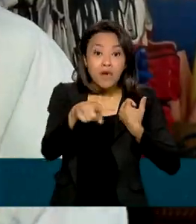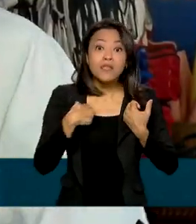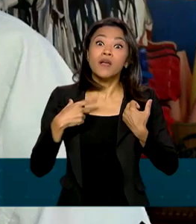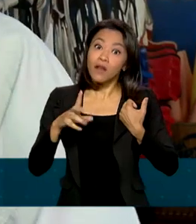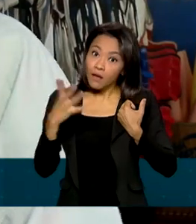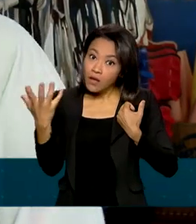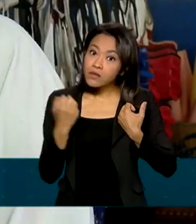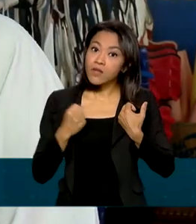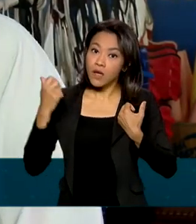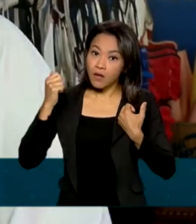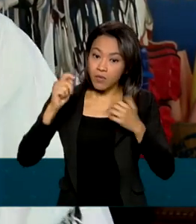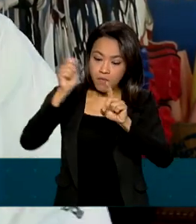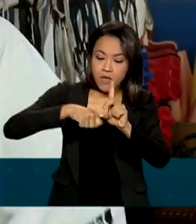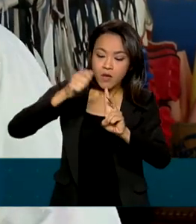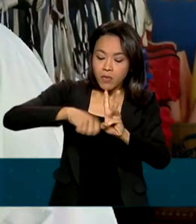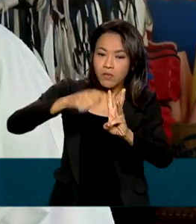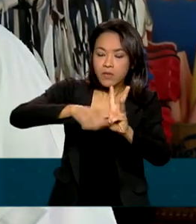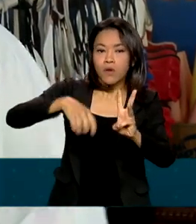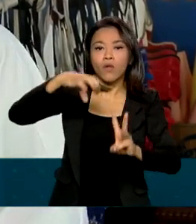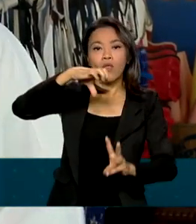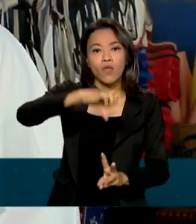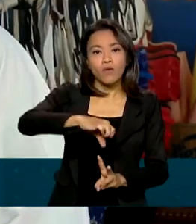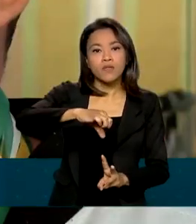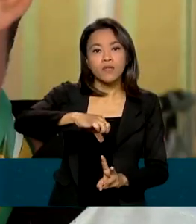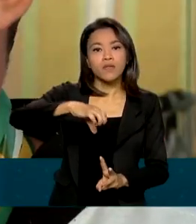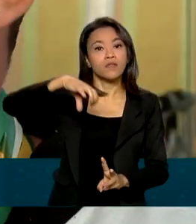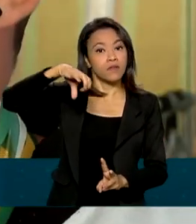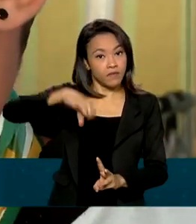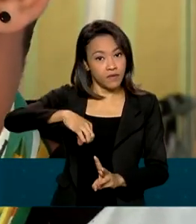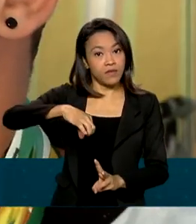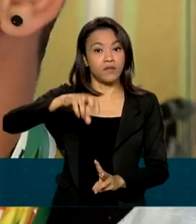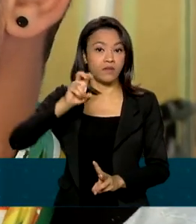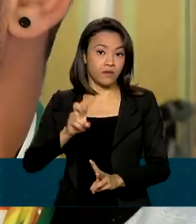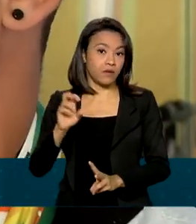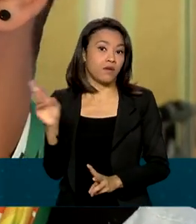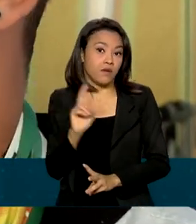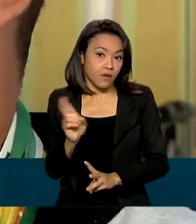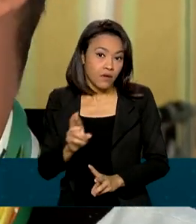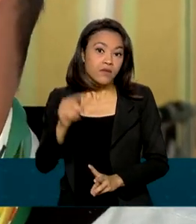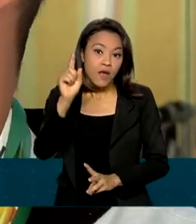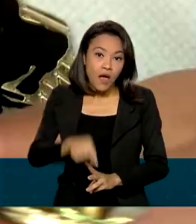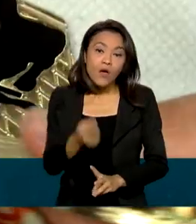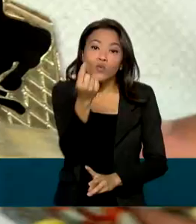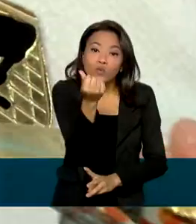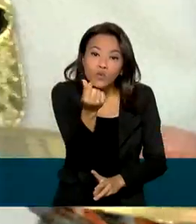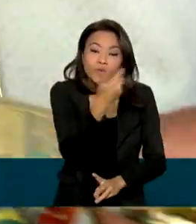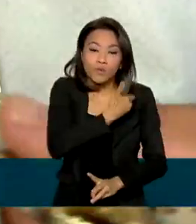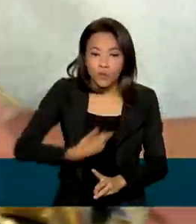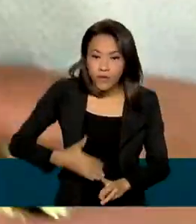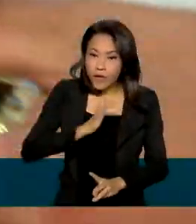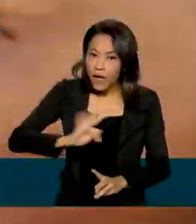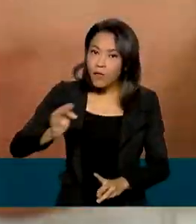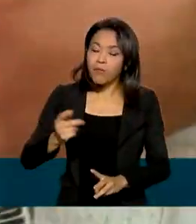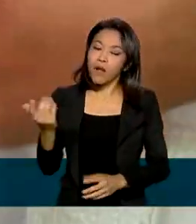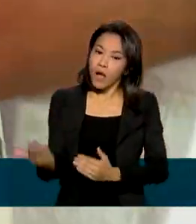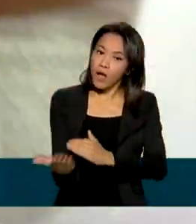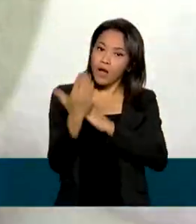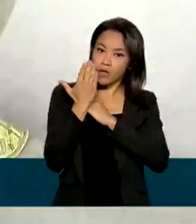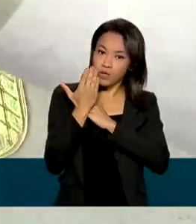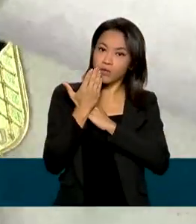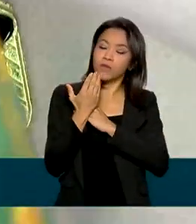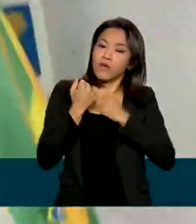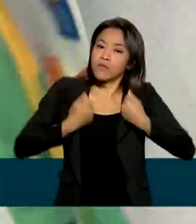ajuda mensal no valor de R$ 925,00 do Bolsa Atleta do governo federal para pagar parte das